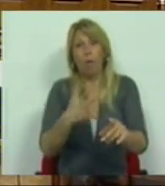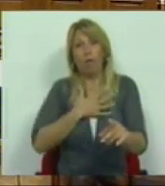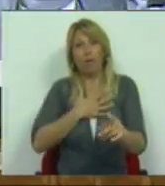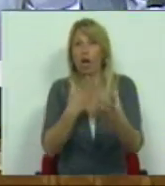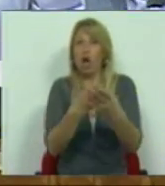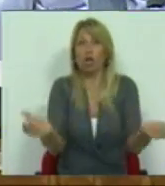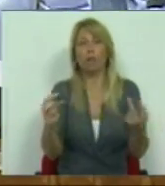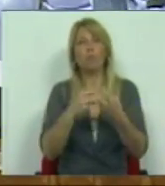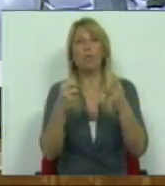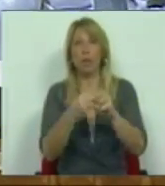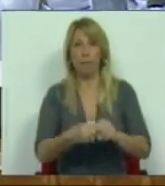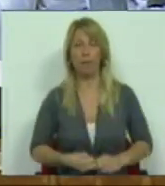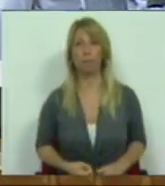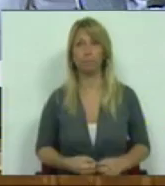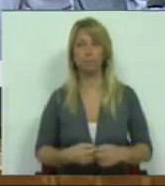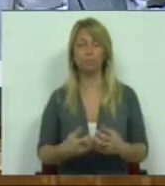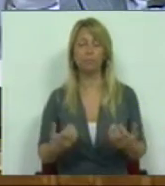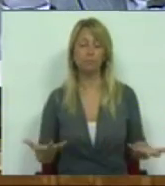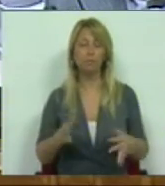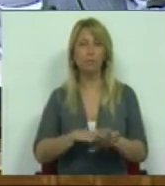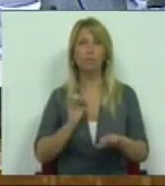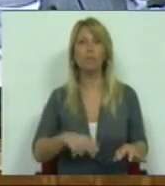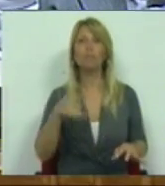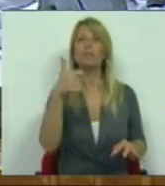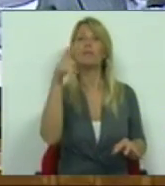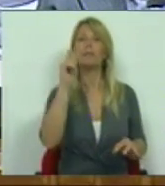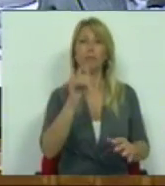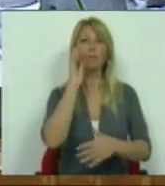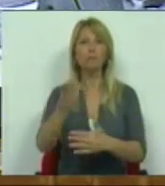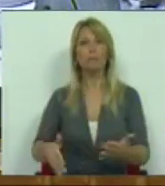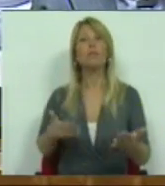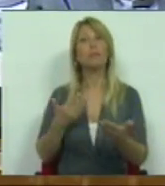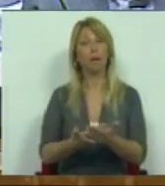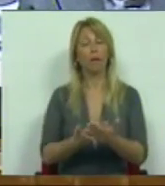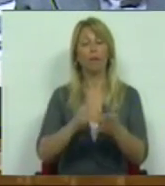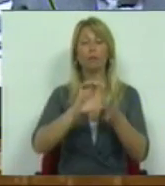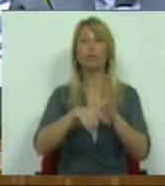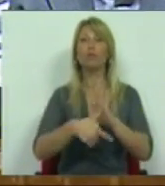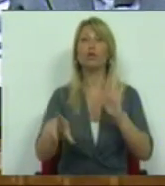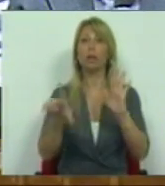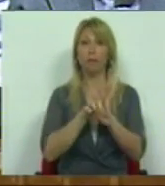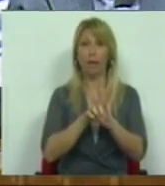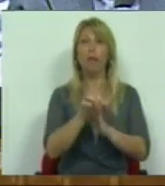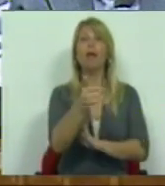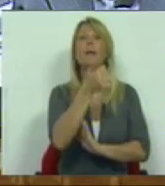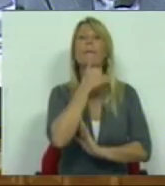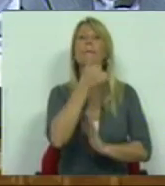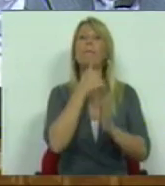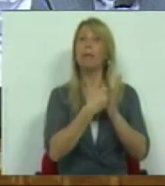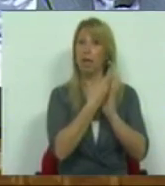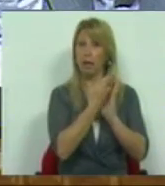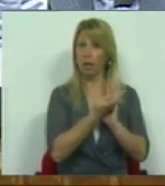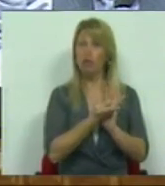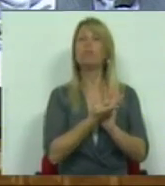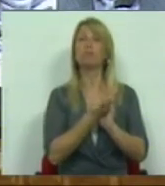E por isso o Bloco de Esquerda propõe, neste seu projeto de lei, medidas que são